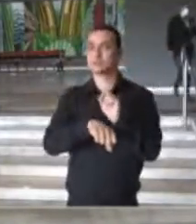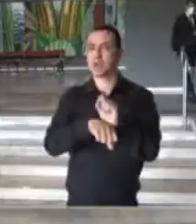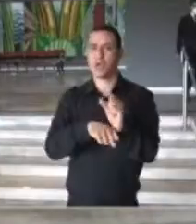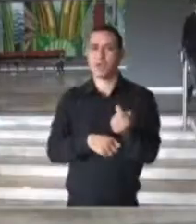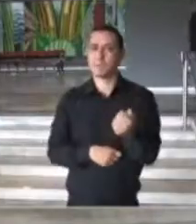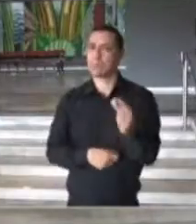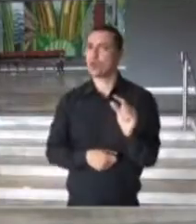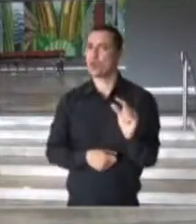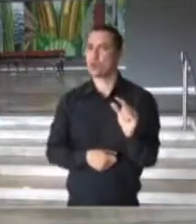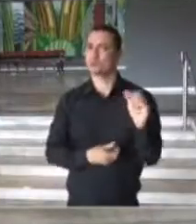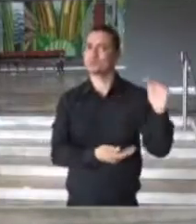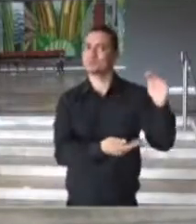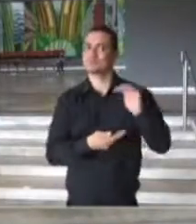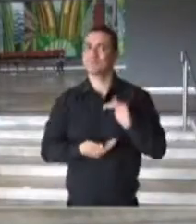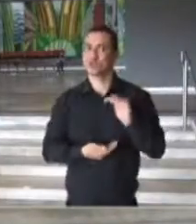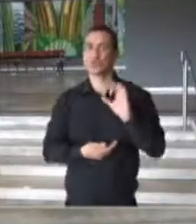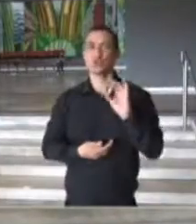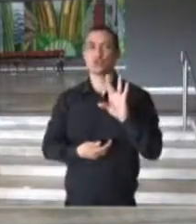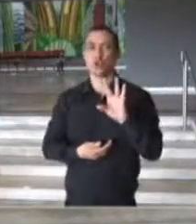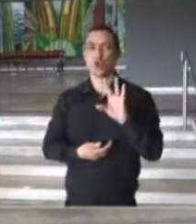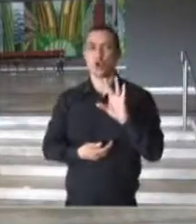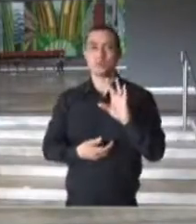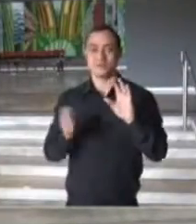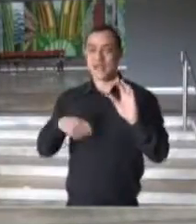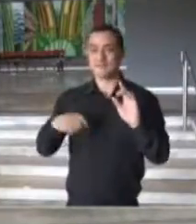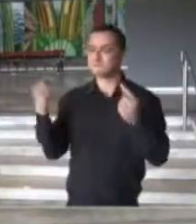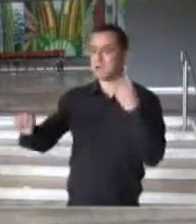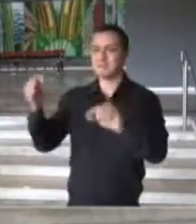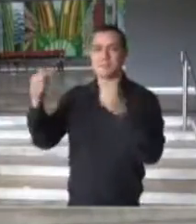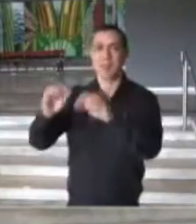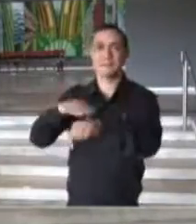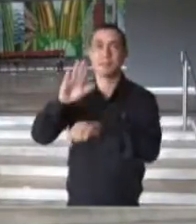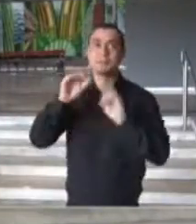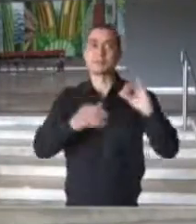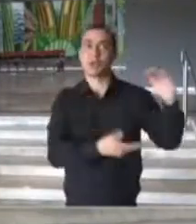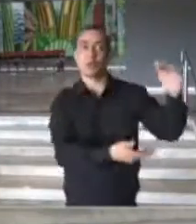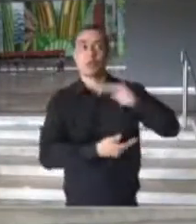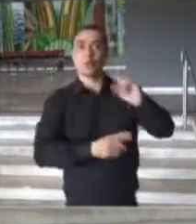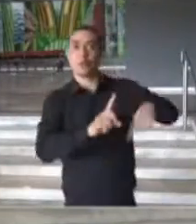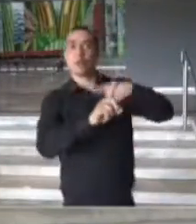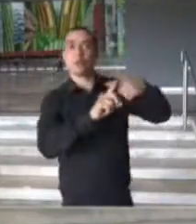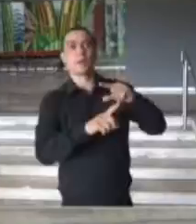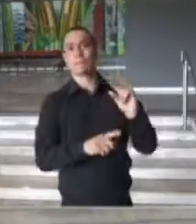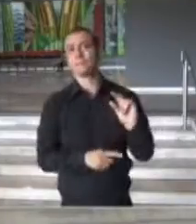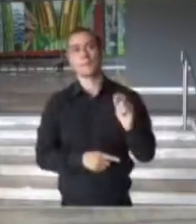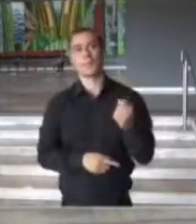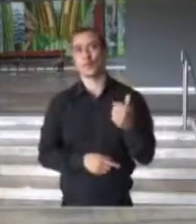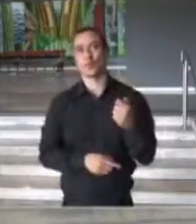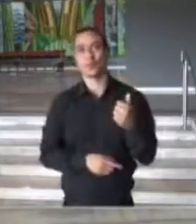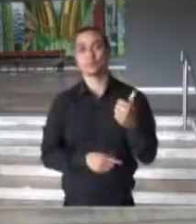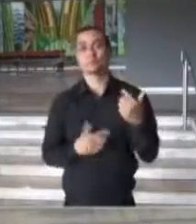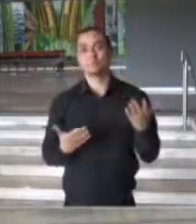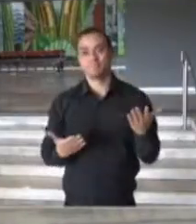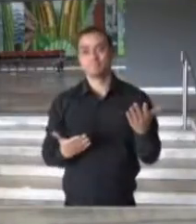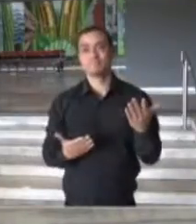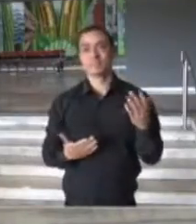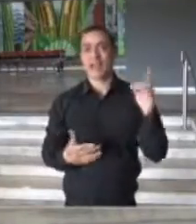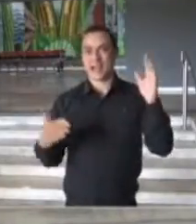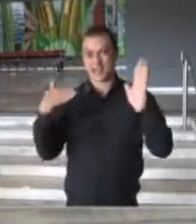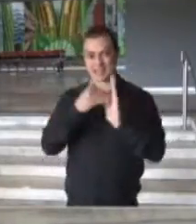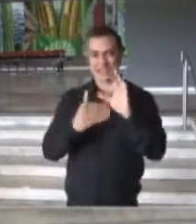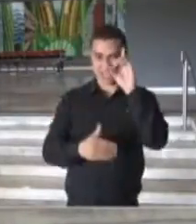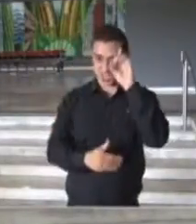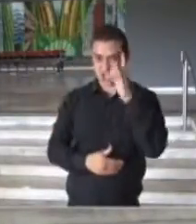pequeno, governador. Nós poderíamos até vacinar muito mais, se mais vacinas chegassem. Mas, nesse momento, até o dia 14, é uma